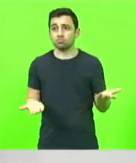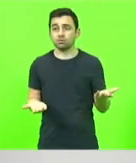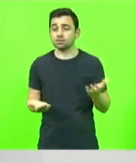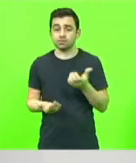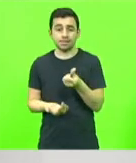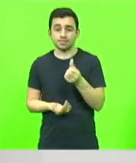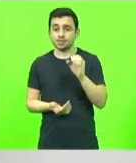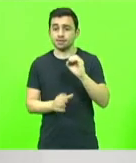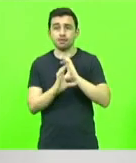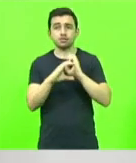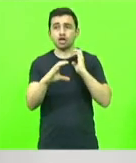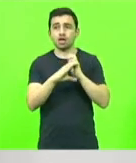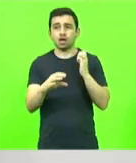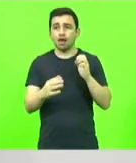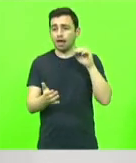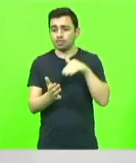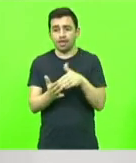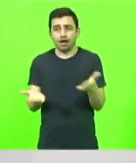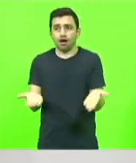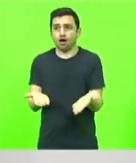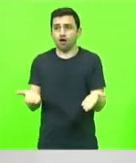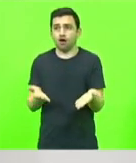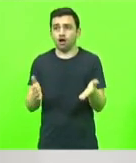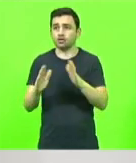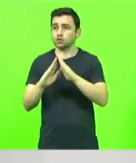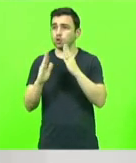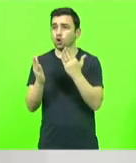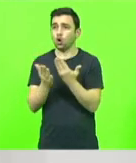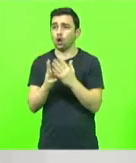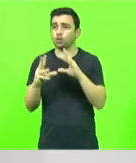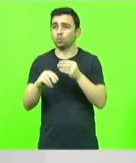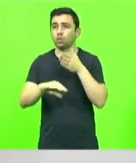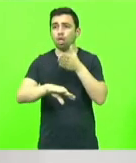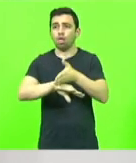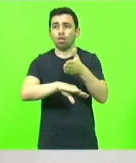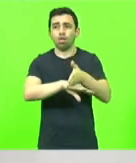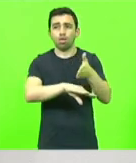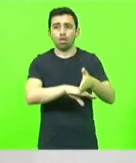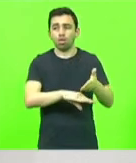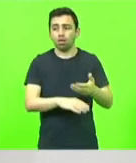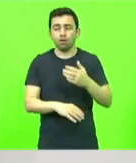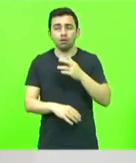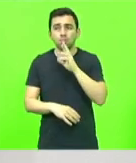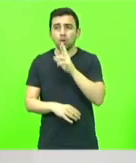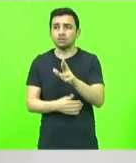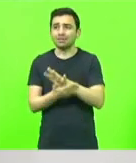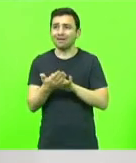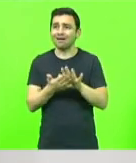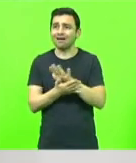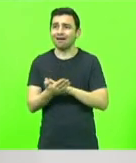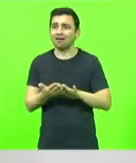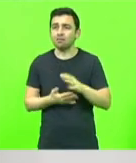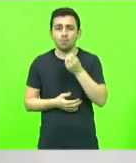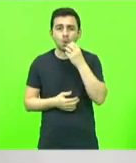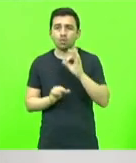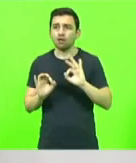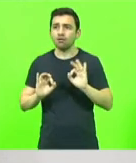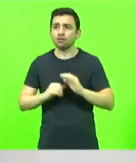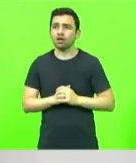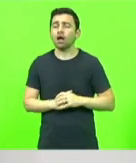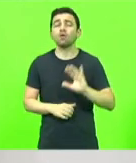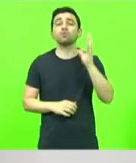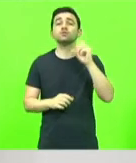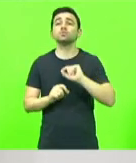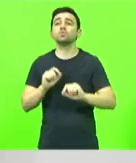engenheiros até agora nas escolas que eu vou não têm um resultado concreto. O que está acontecendo?